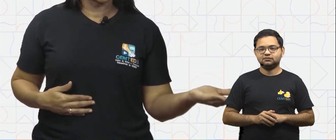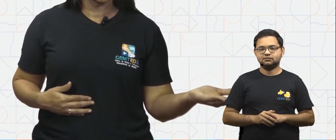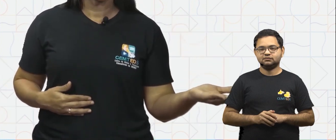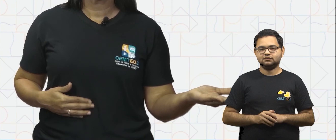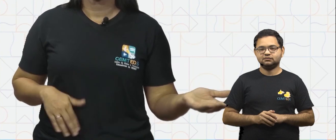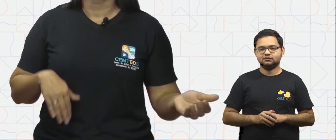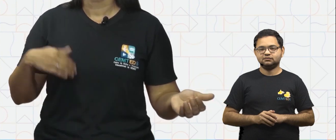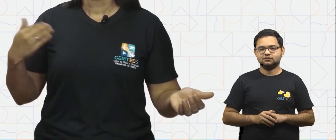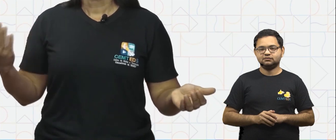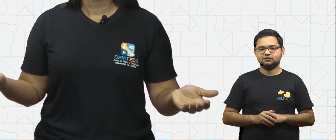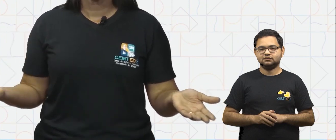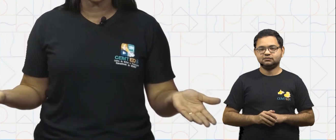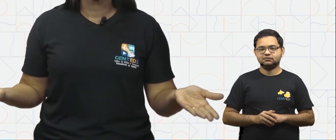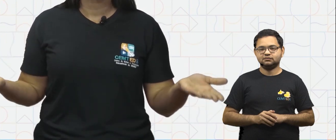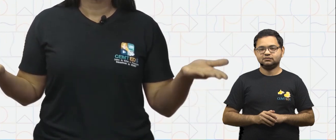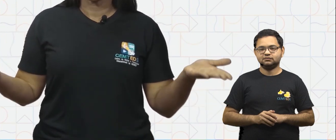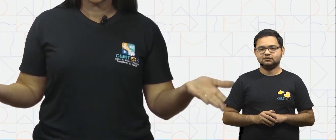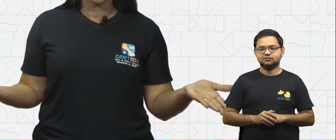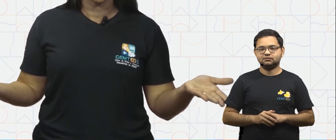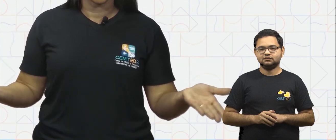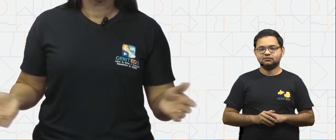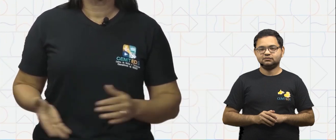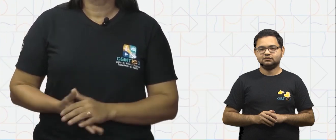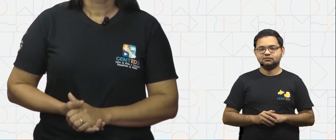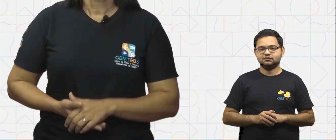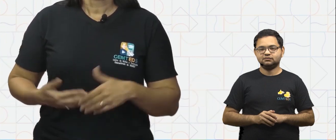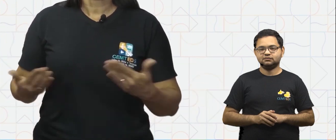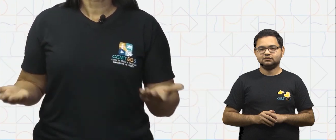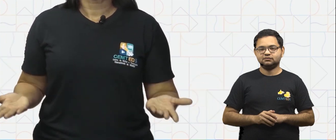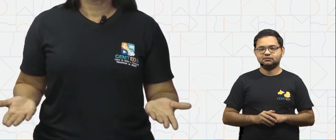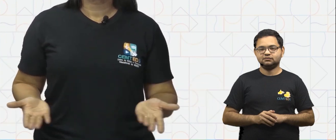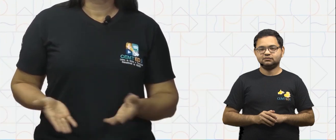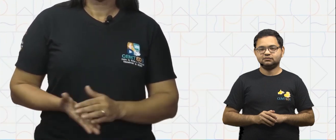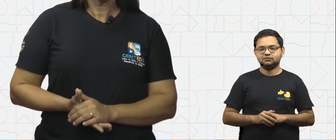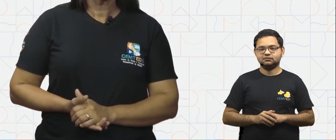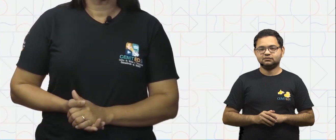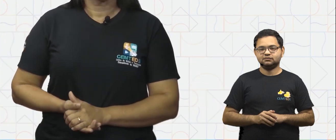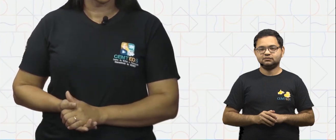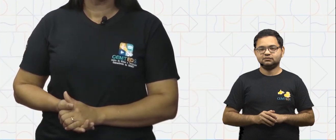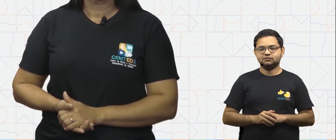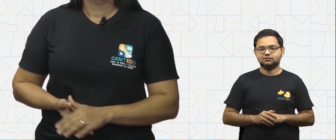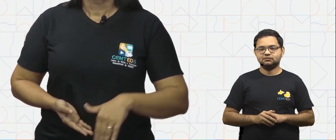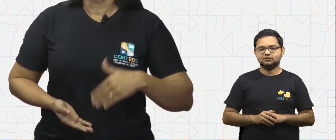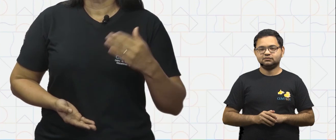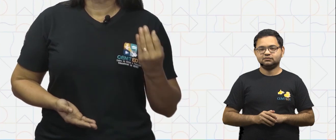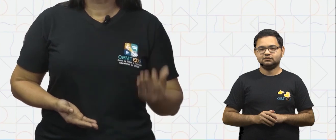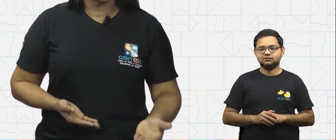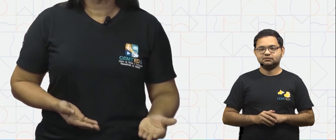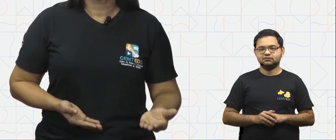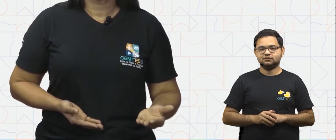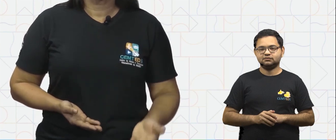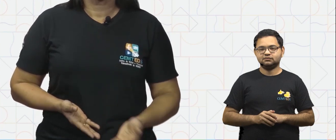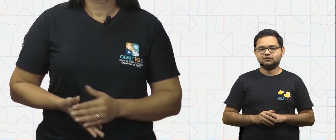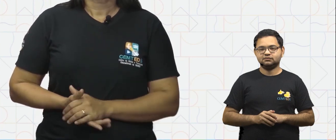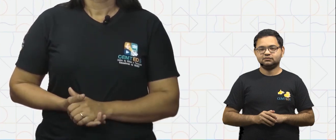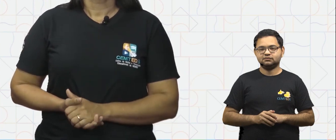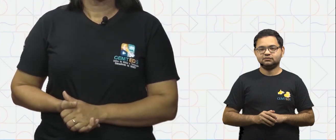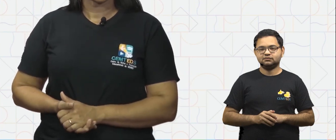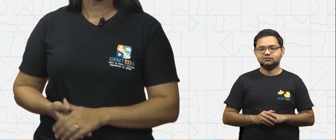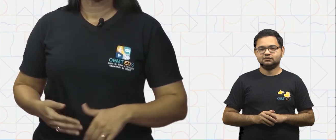existe o relógio digital e o relógio analógico. No relógio analógico, o ponteiro